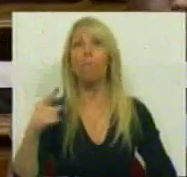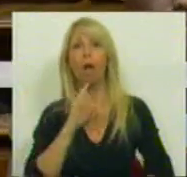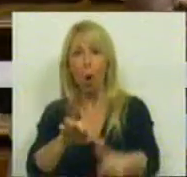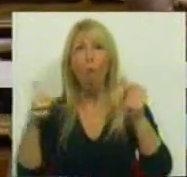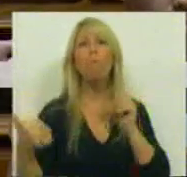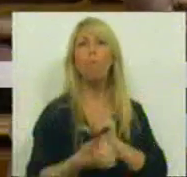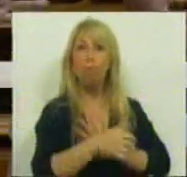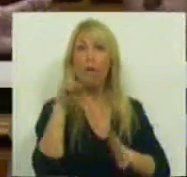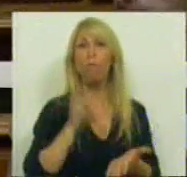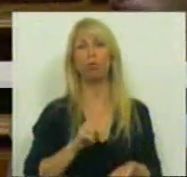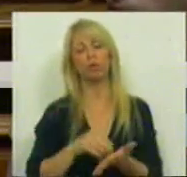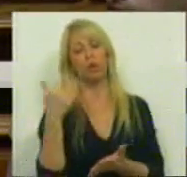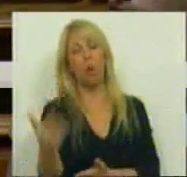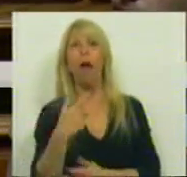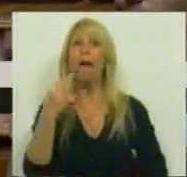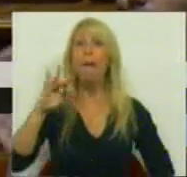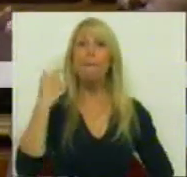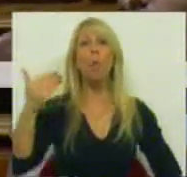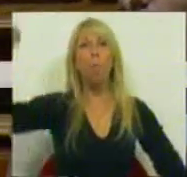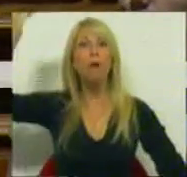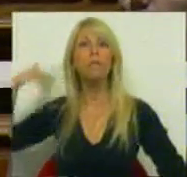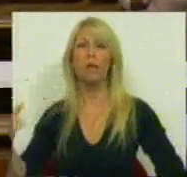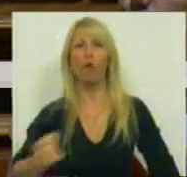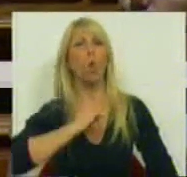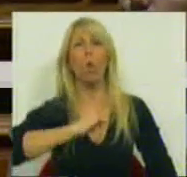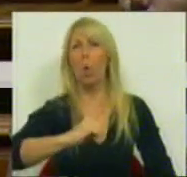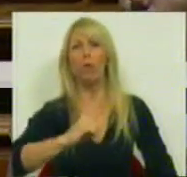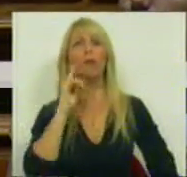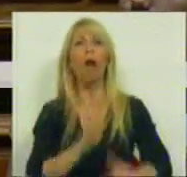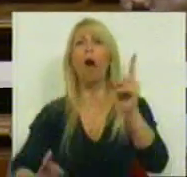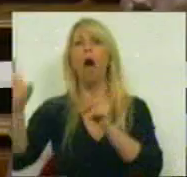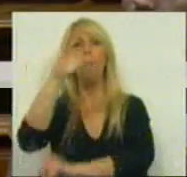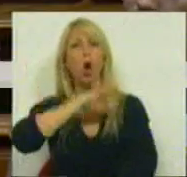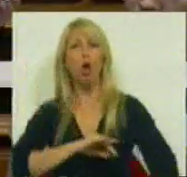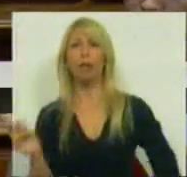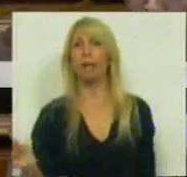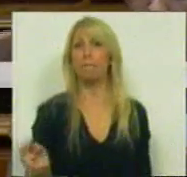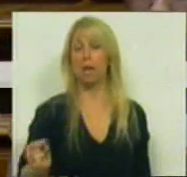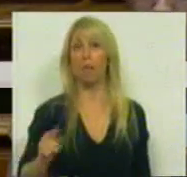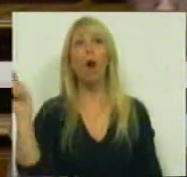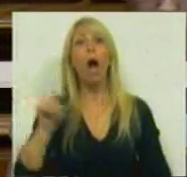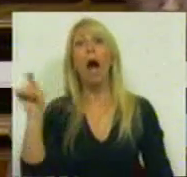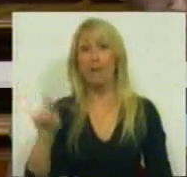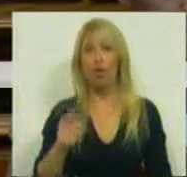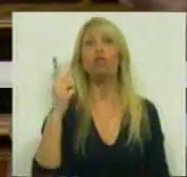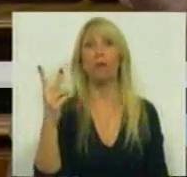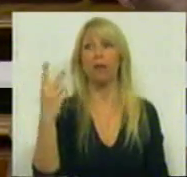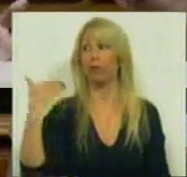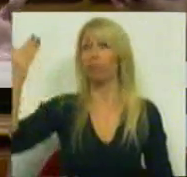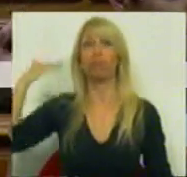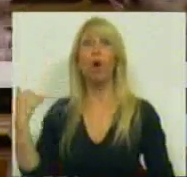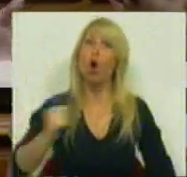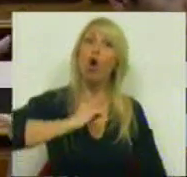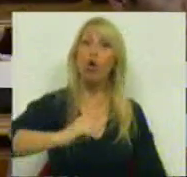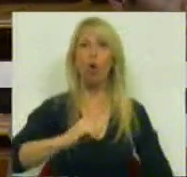mudança de posição, o PS no passado foi contra, evidentemente, o aumento do salário mínimo. Há dois meses era contra o salário mínimo,